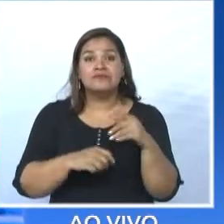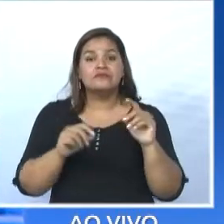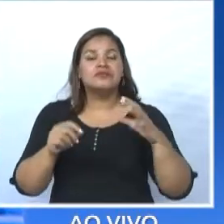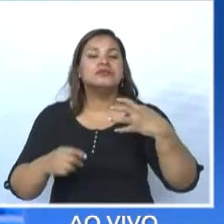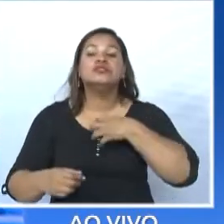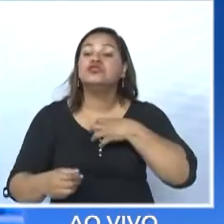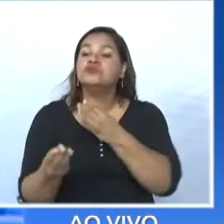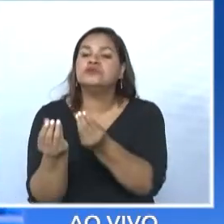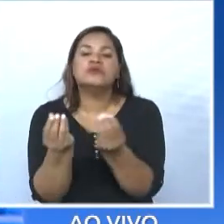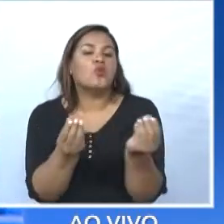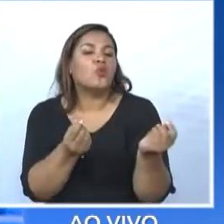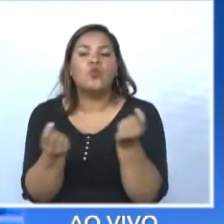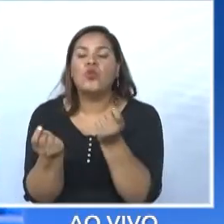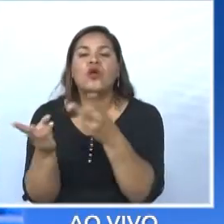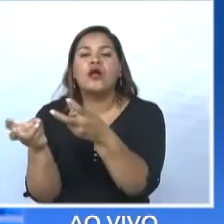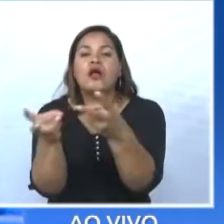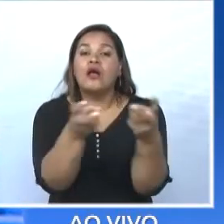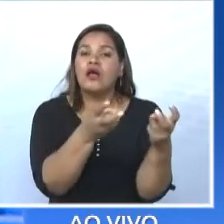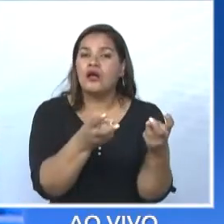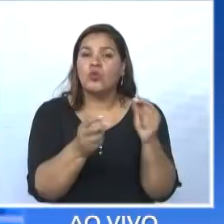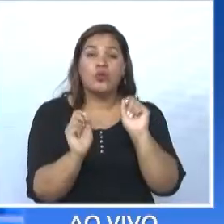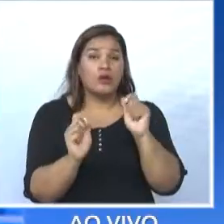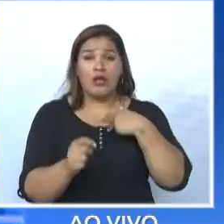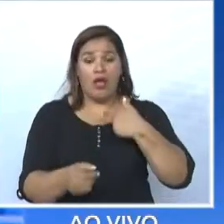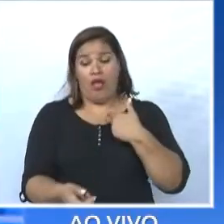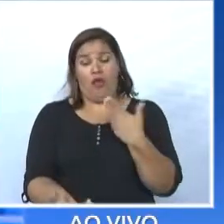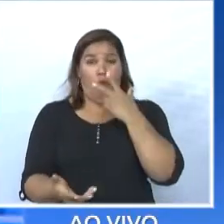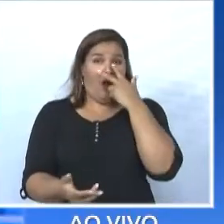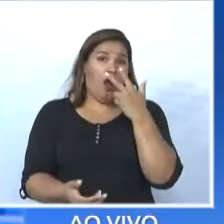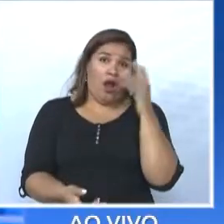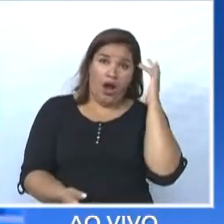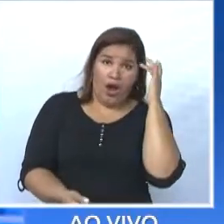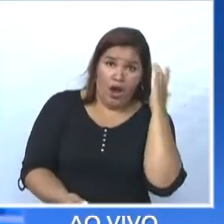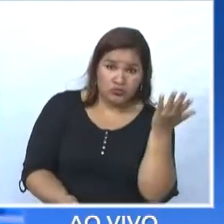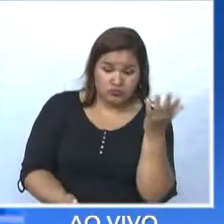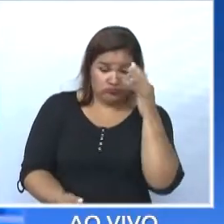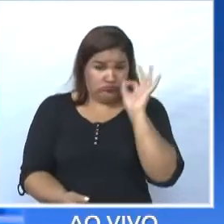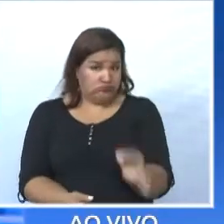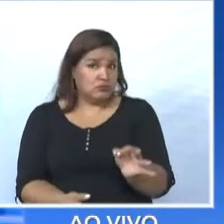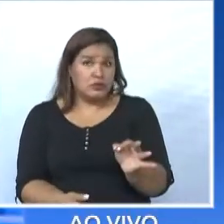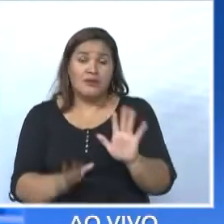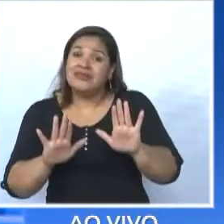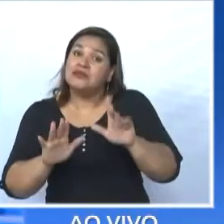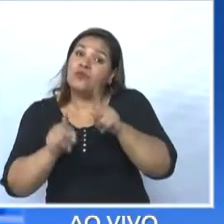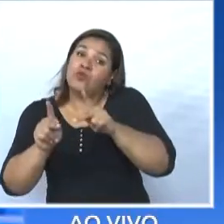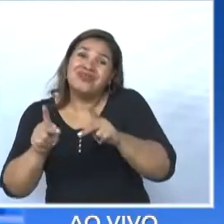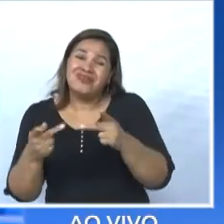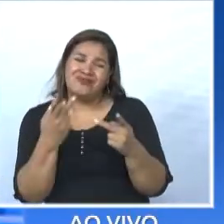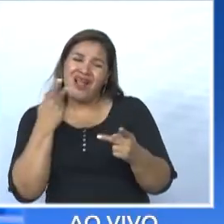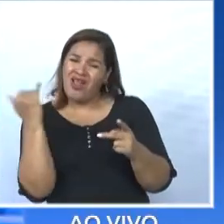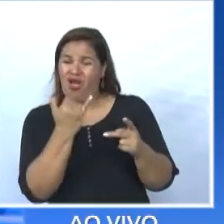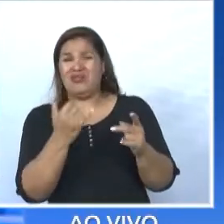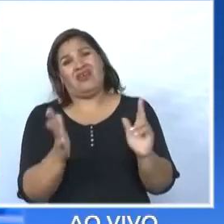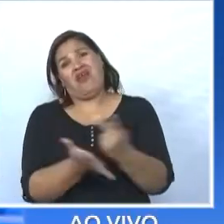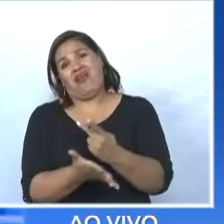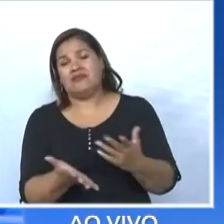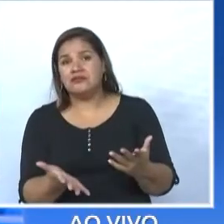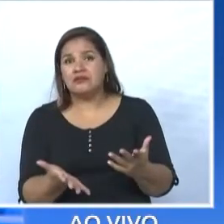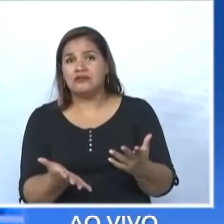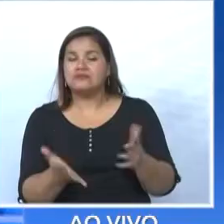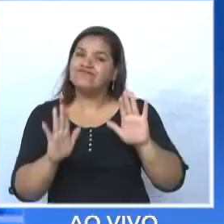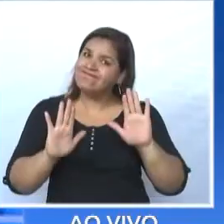falando e ver que às vezes eu estou fazendo uma coisa que eu acho certo, mas a população está buscando outra saída. Então, a gente